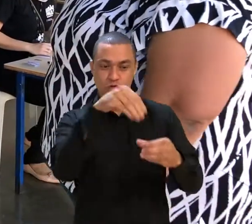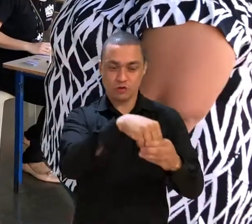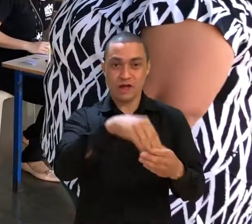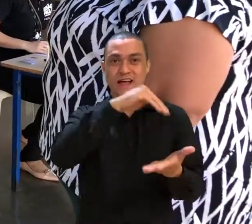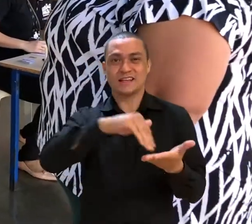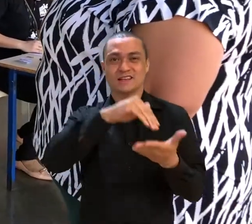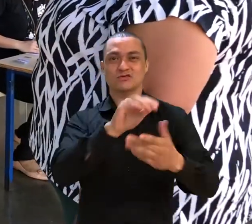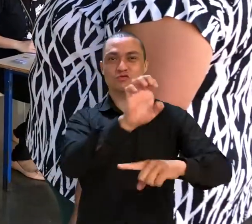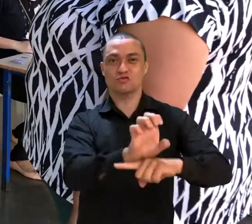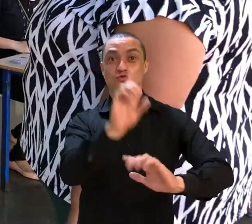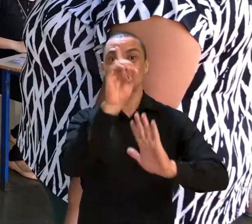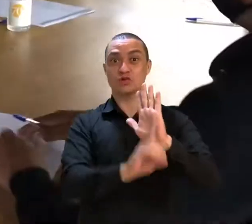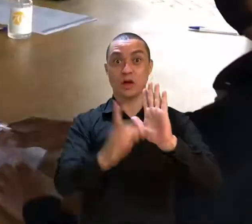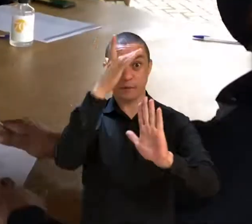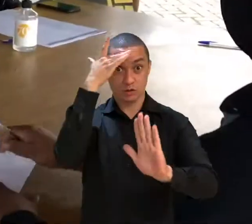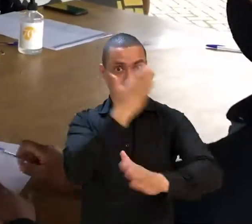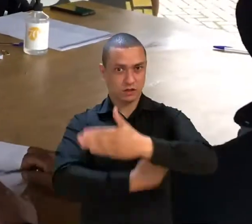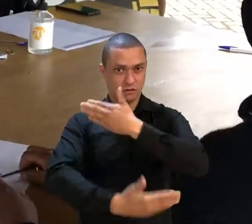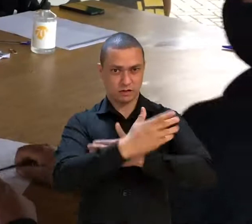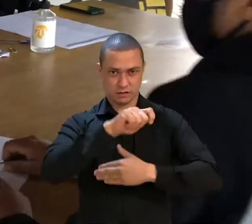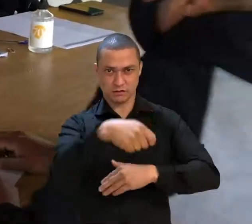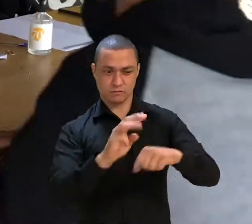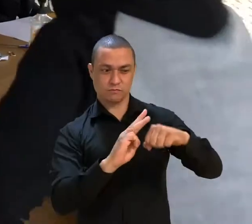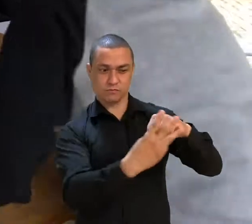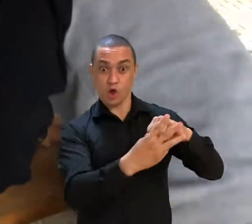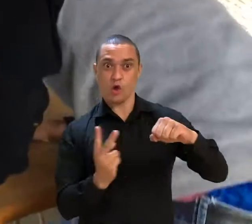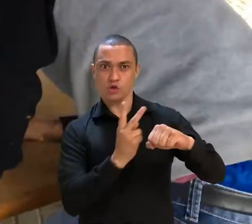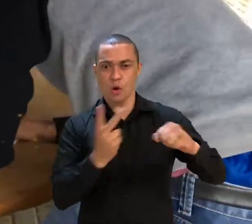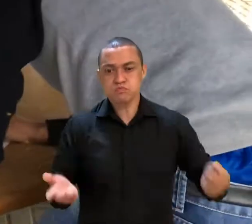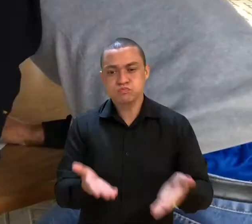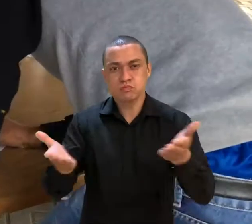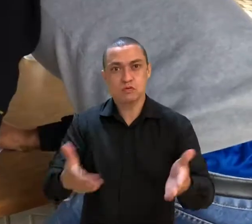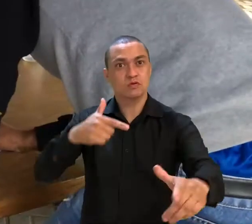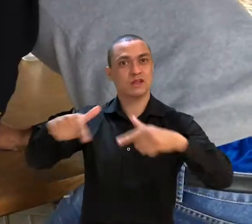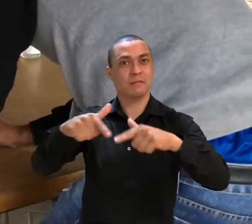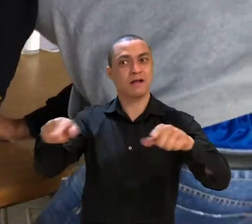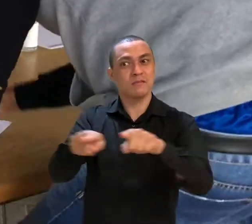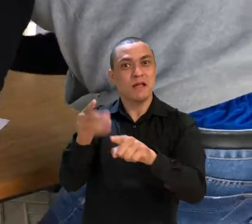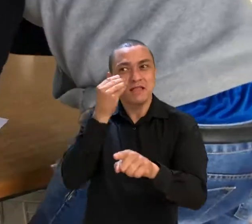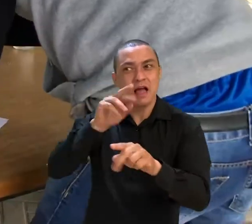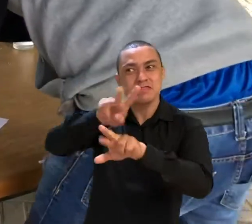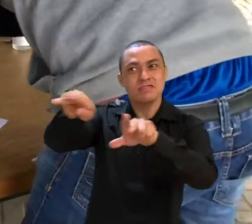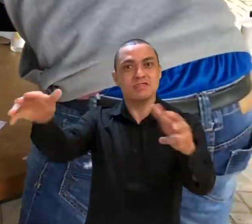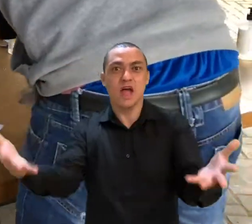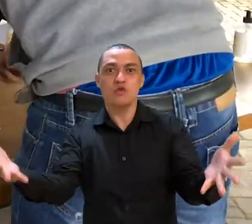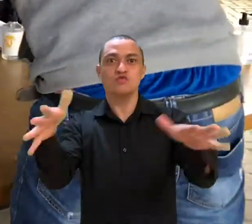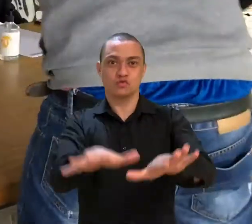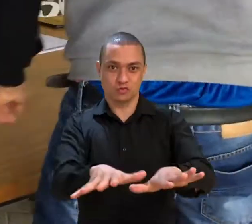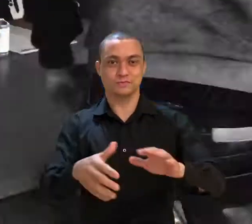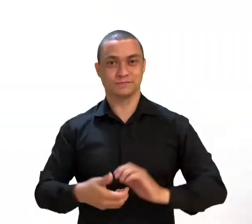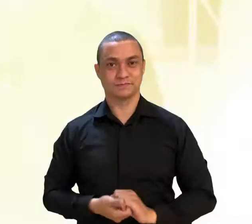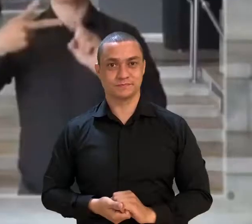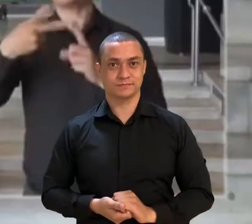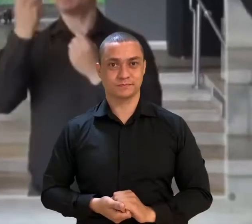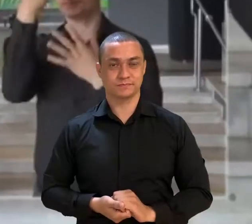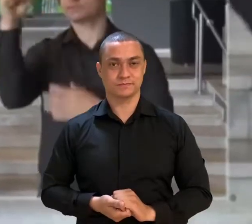Estado dos Direitos da Pessoa com Deficiência, tem trabalhado para promover programas e ações voltados para a inclusão desse público.